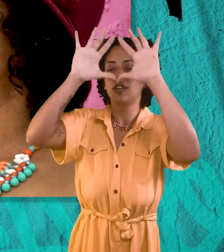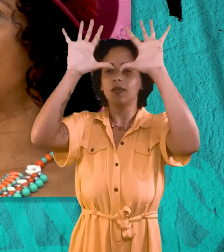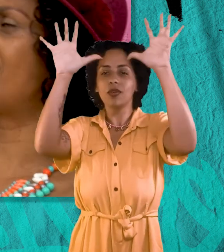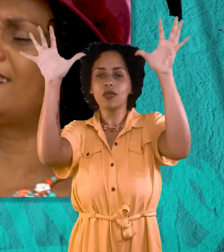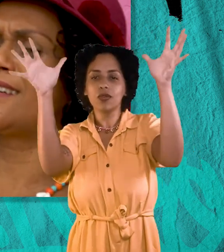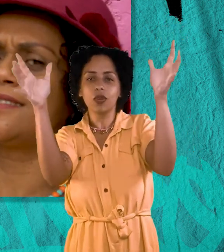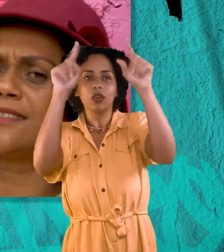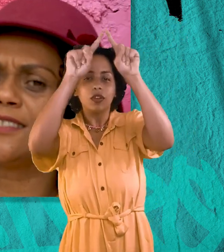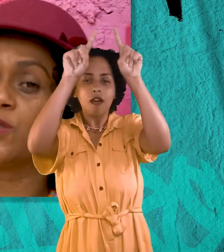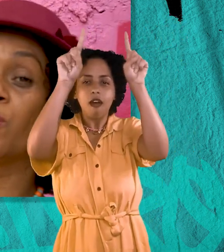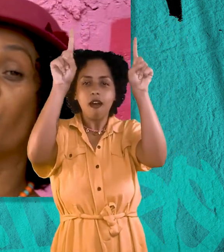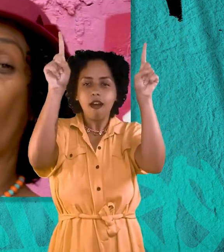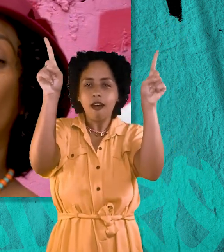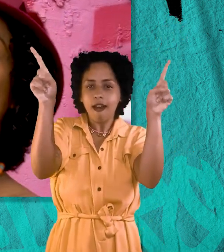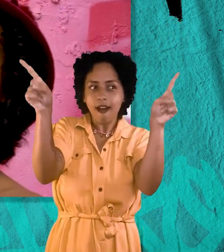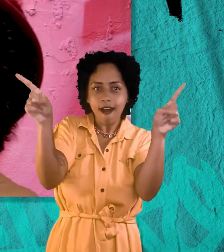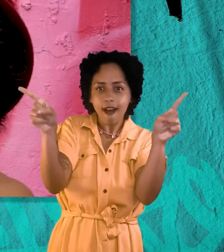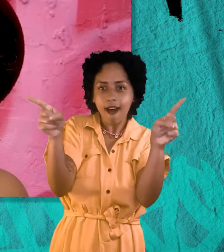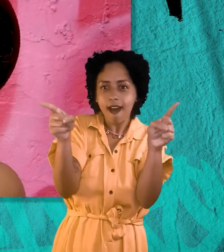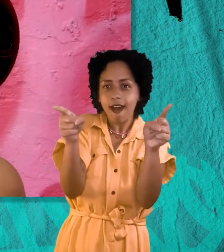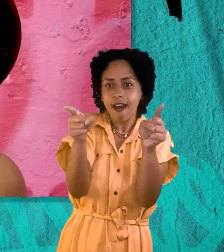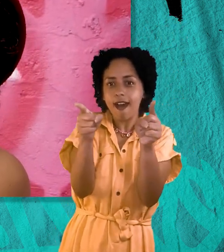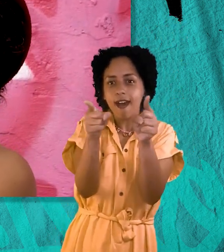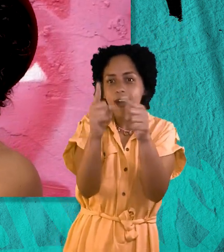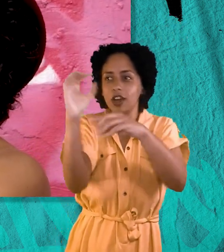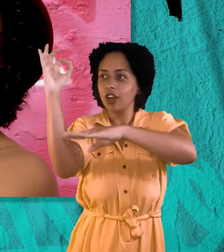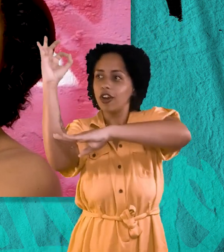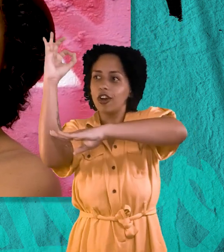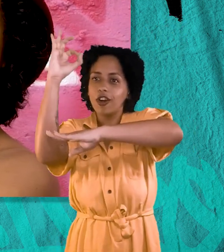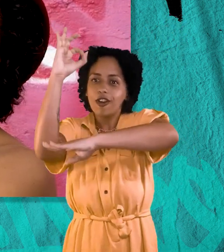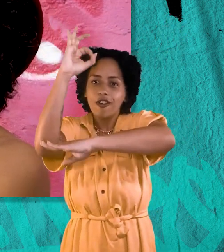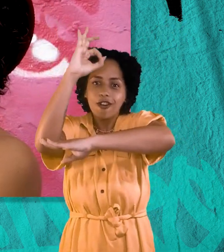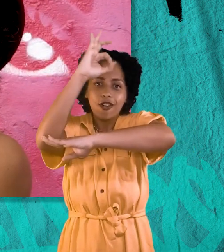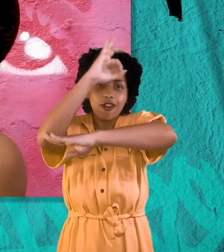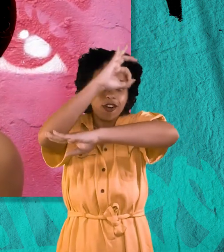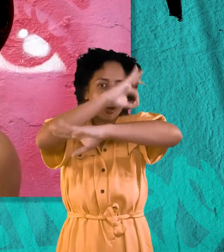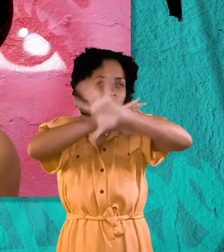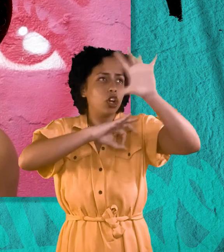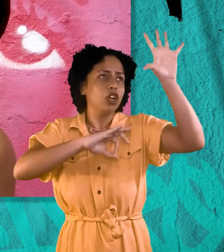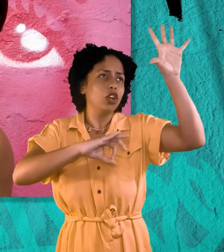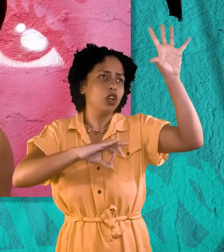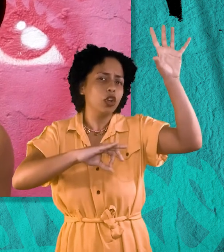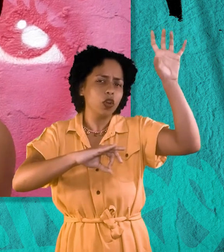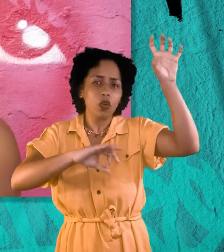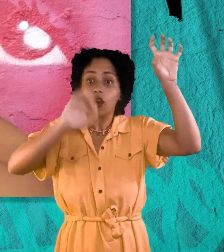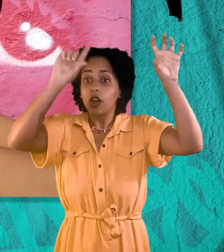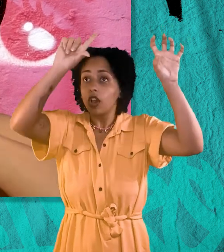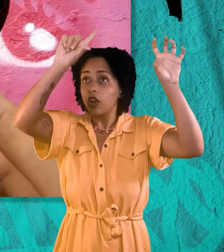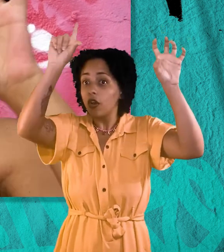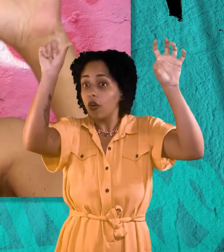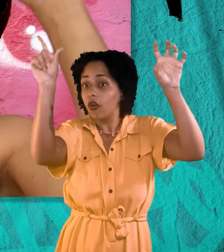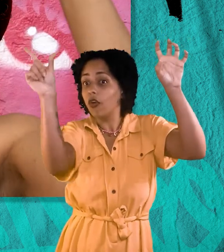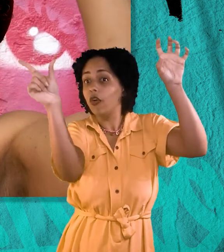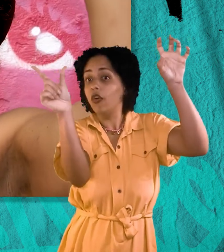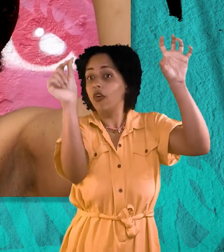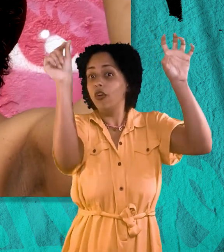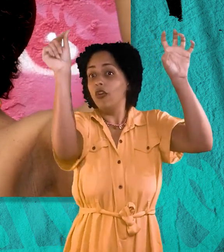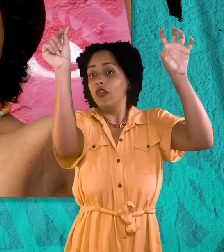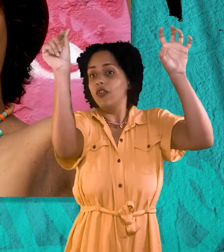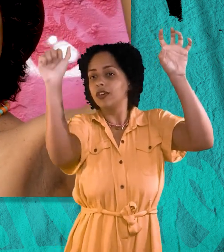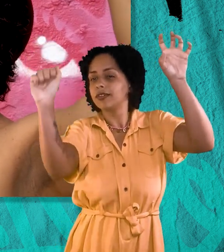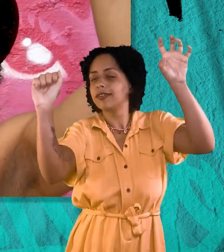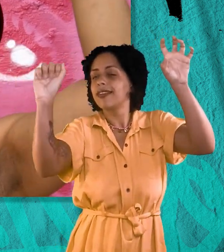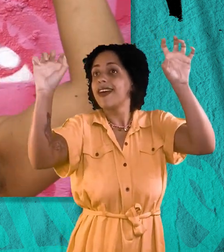Lá. Do outro lado do mundo. Onde o sol fecha os olhos. Enquanto a lua por aqui